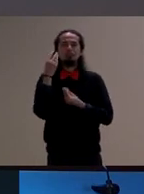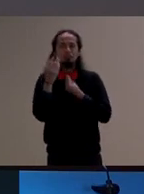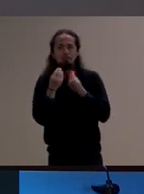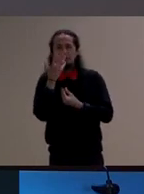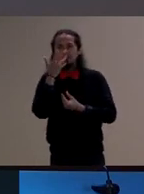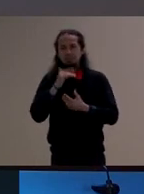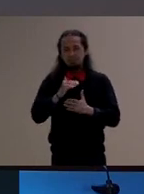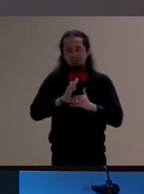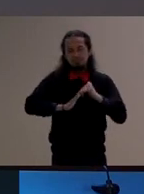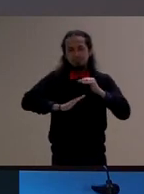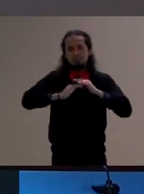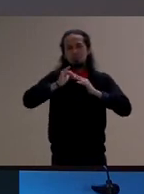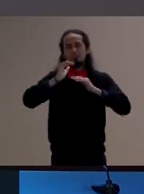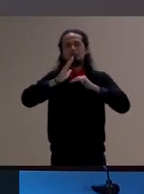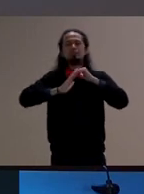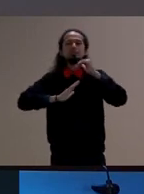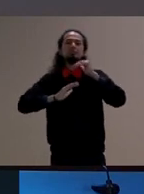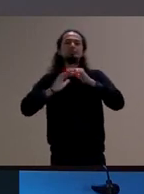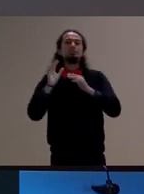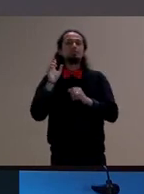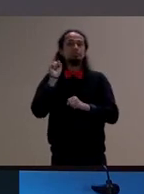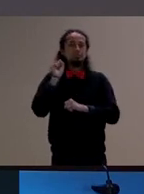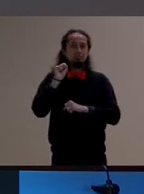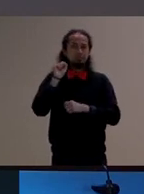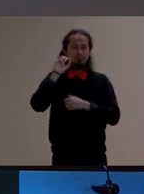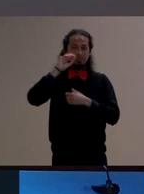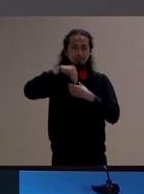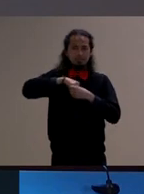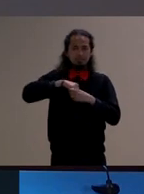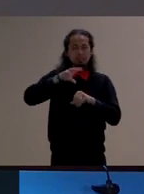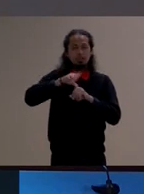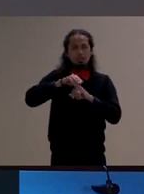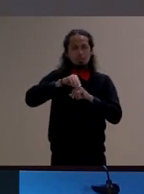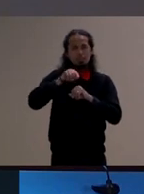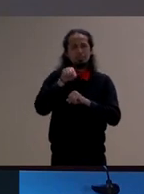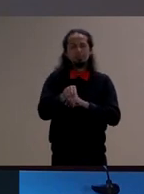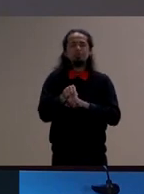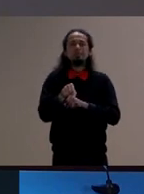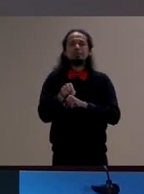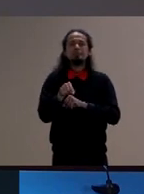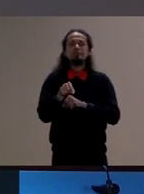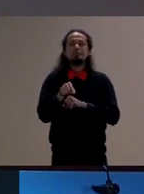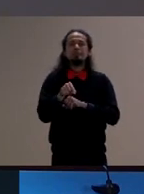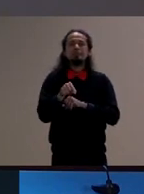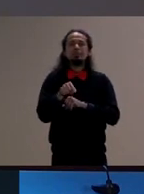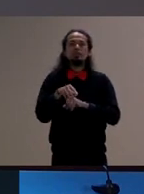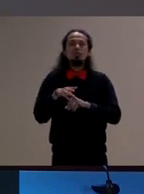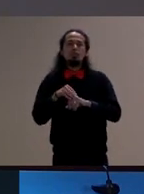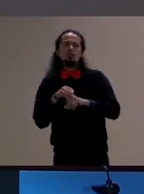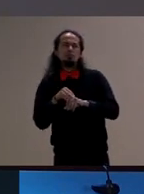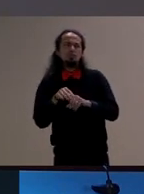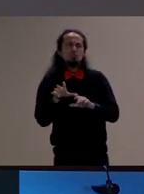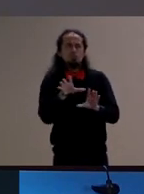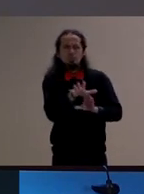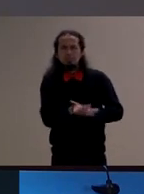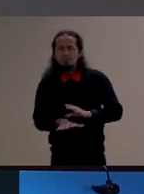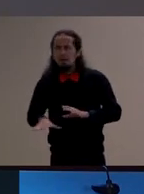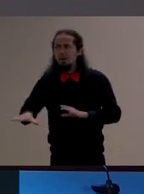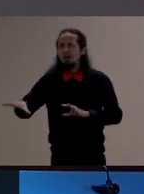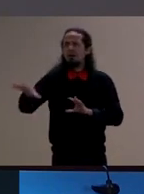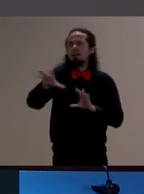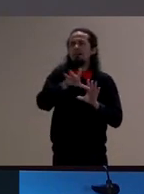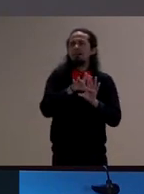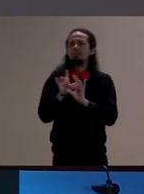conhecimento de si e um conhecimento do mundo quando ela vai colocando na